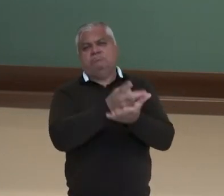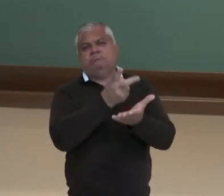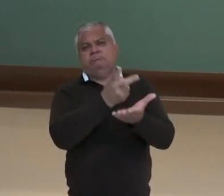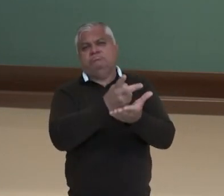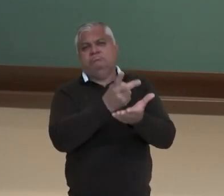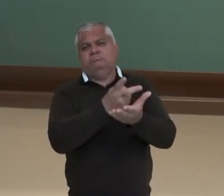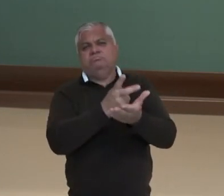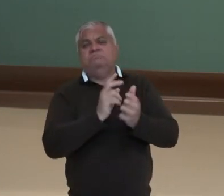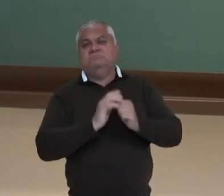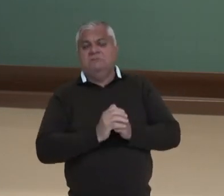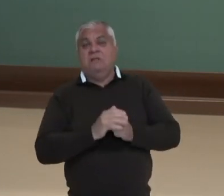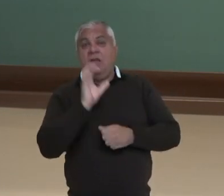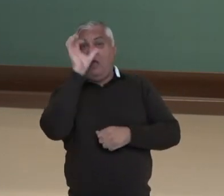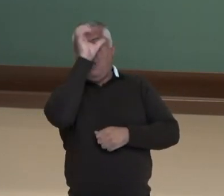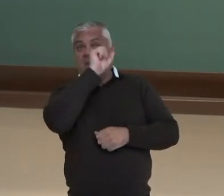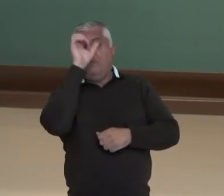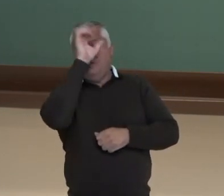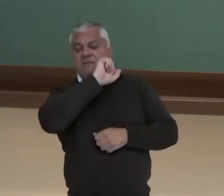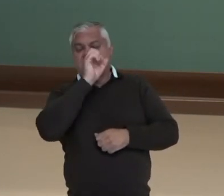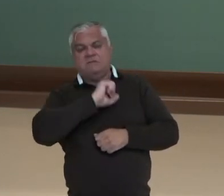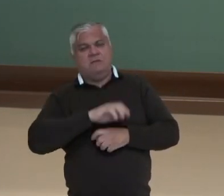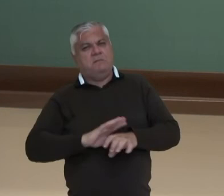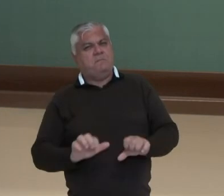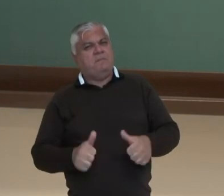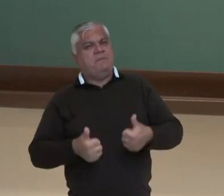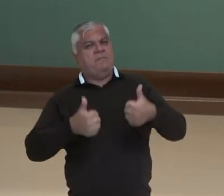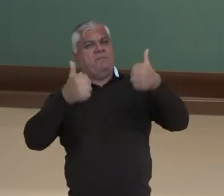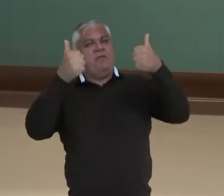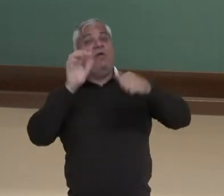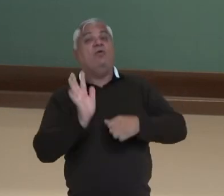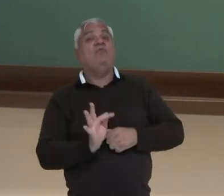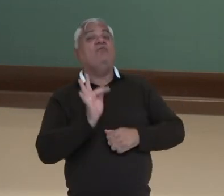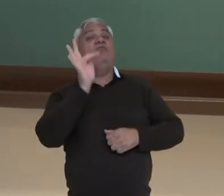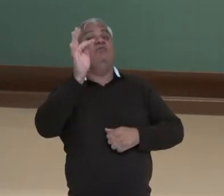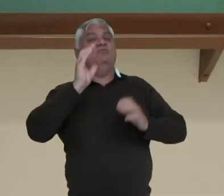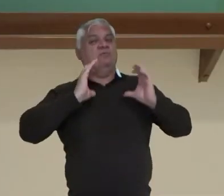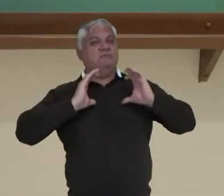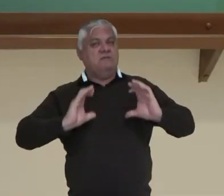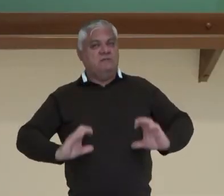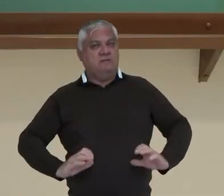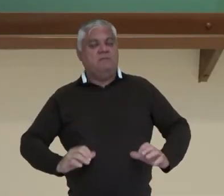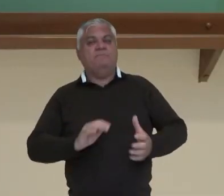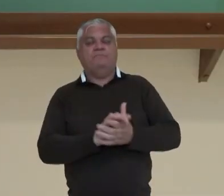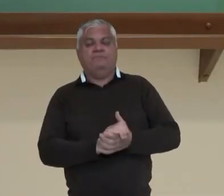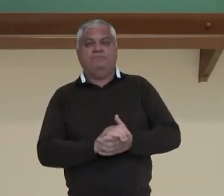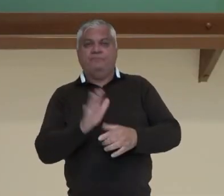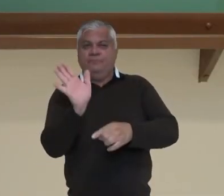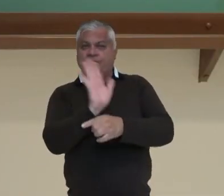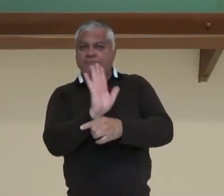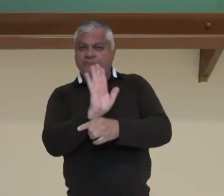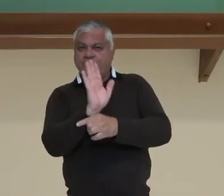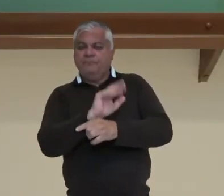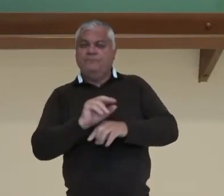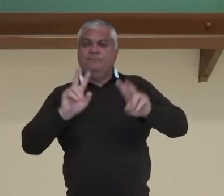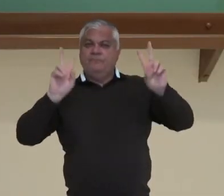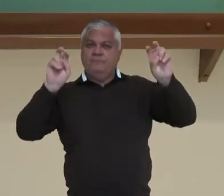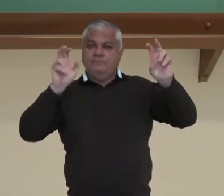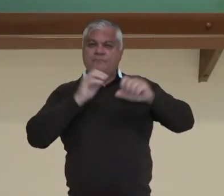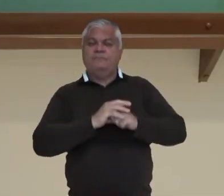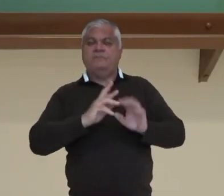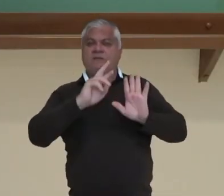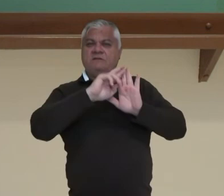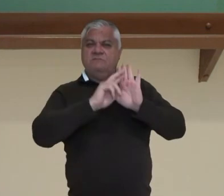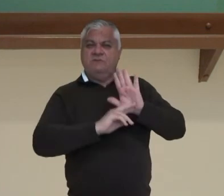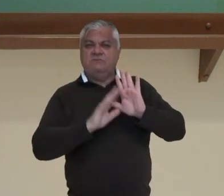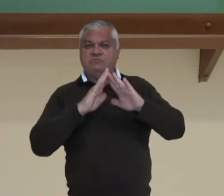teremos um ótimo aprendizado e um ótimo futuro enquanto cidadão. Então, nesse vídeo falamos sobre regimento